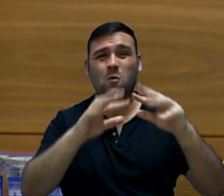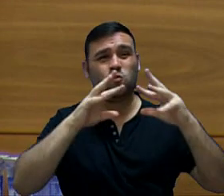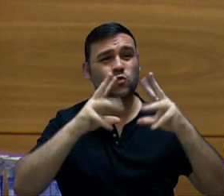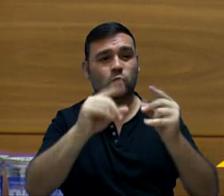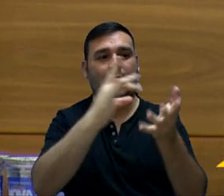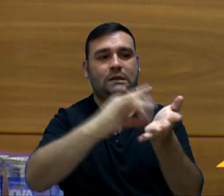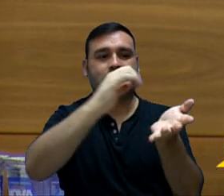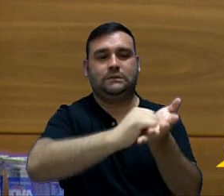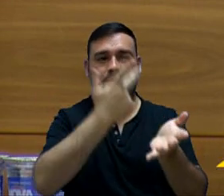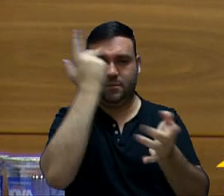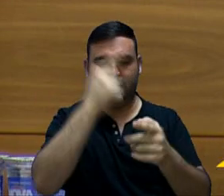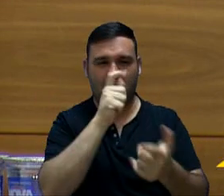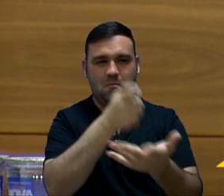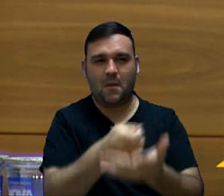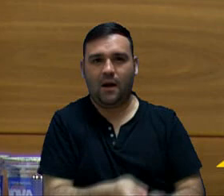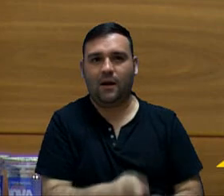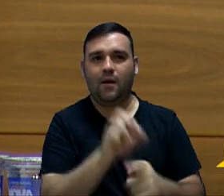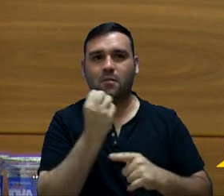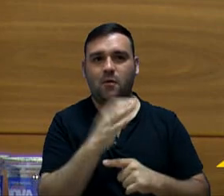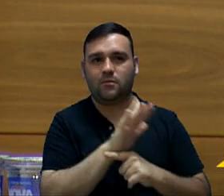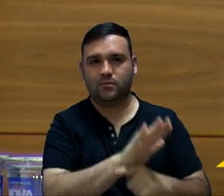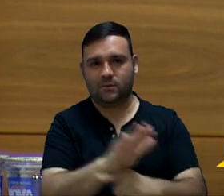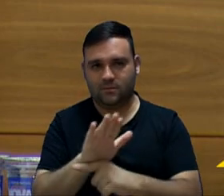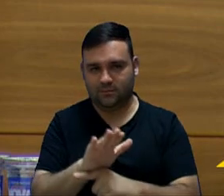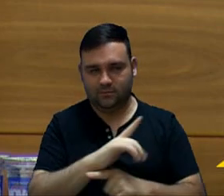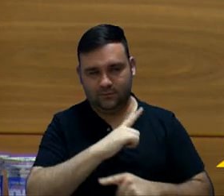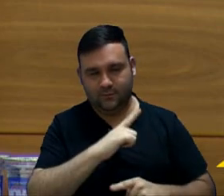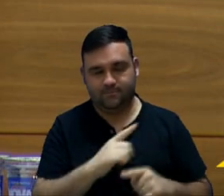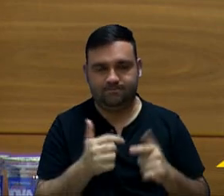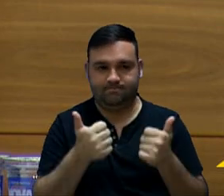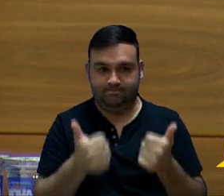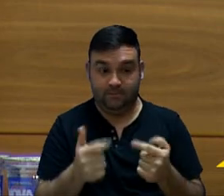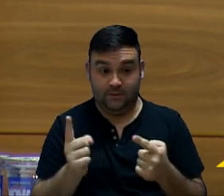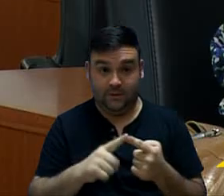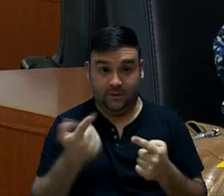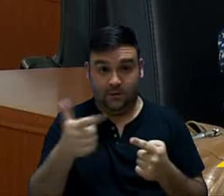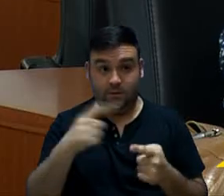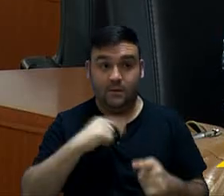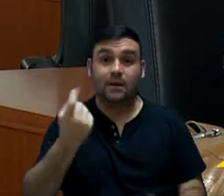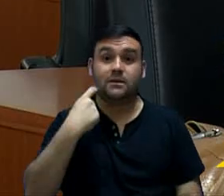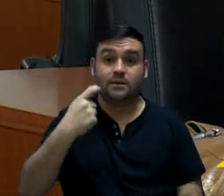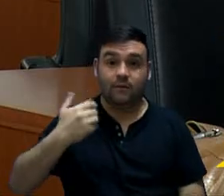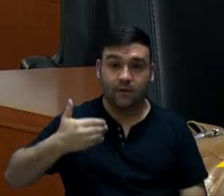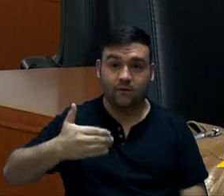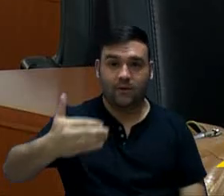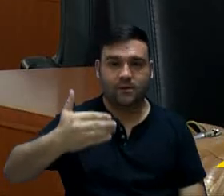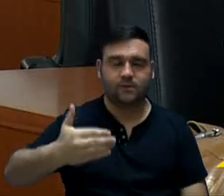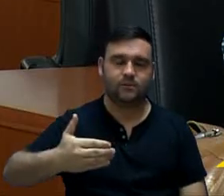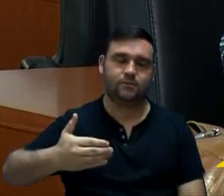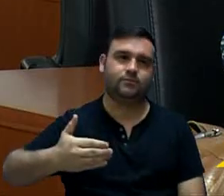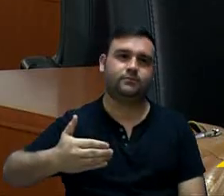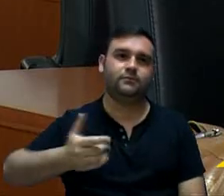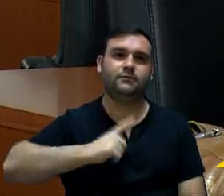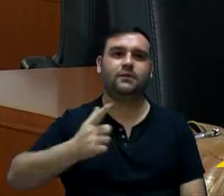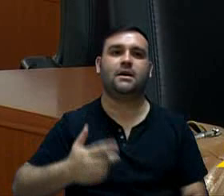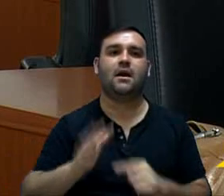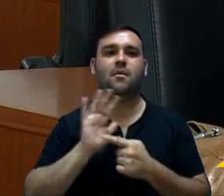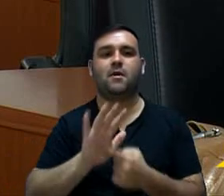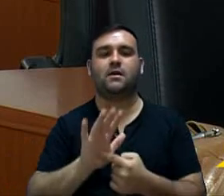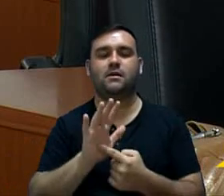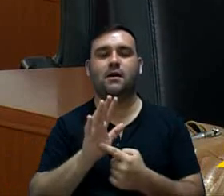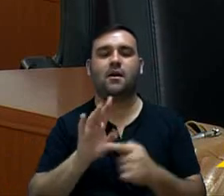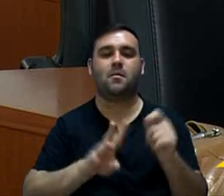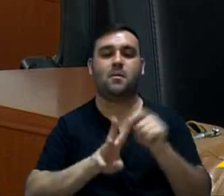esses benefícios concedidos, sim. Na sexta-feira, vamos ter, presidente, a apresentação do